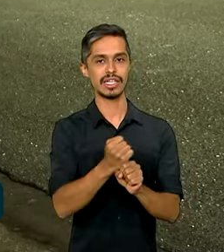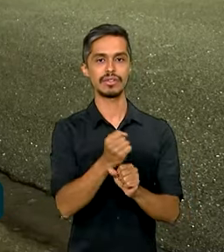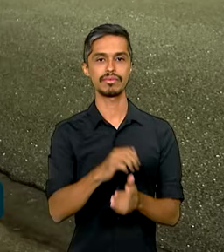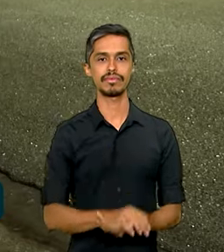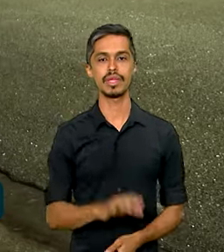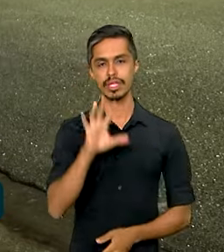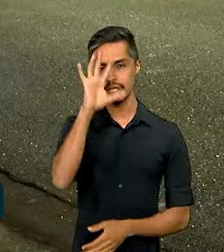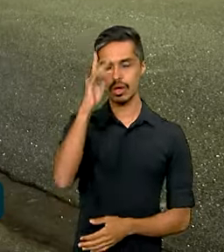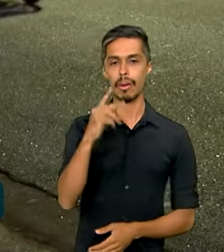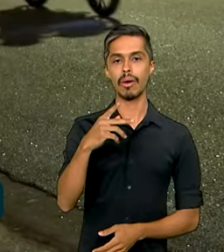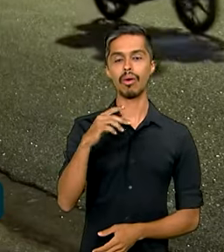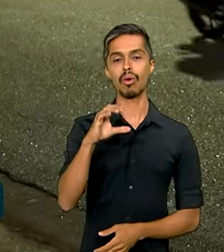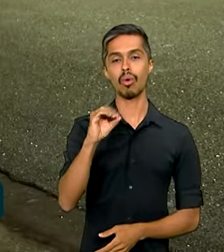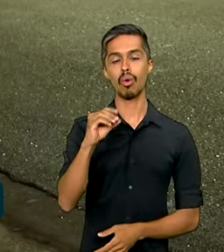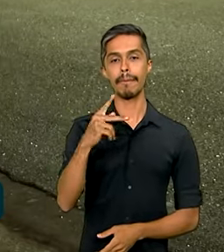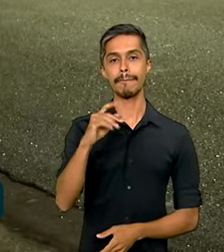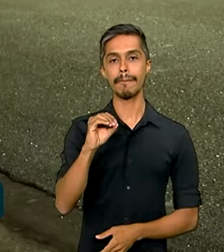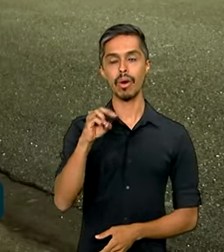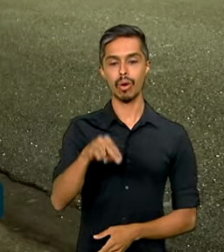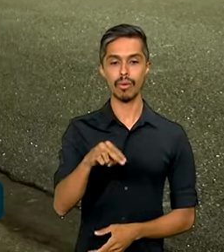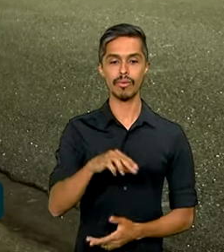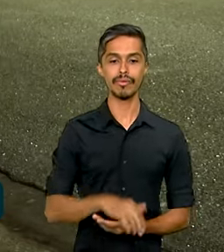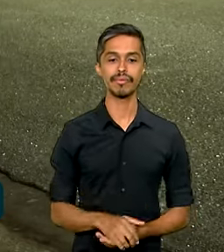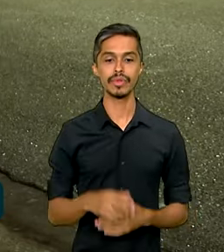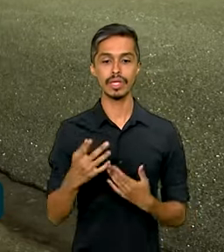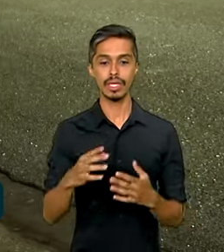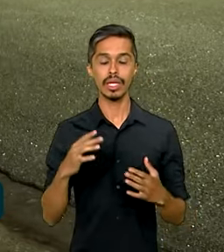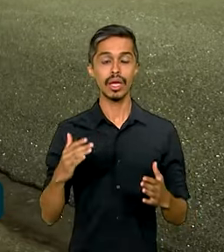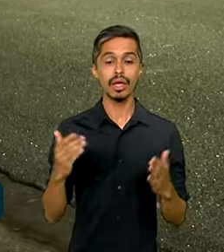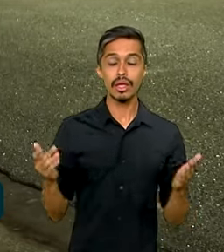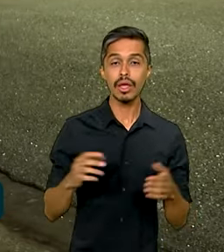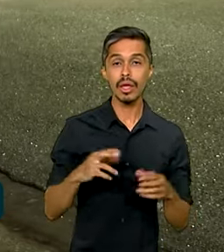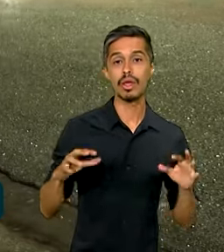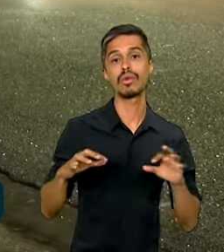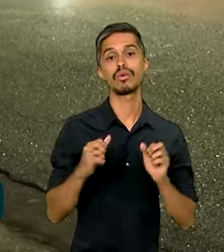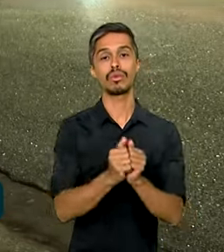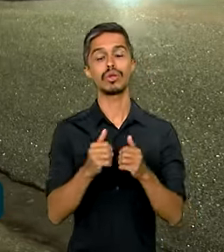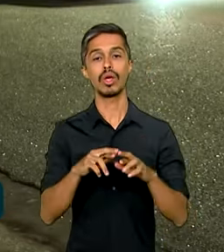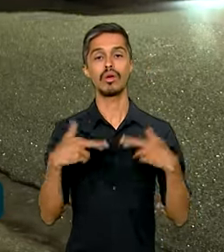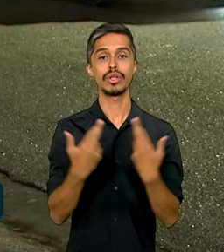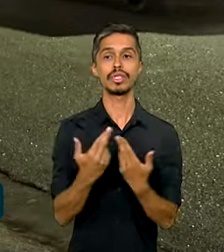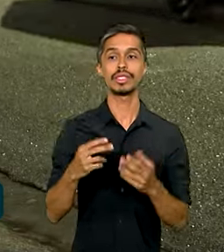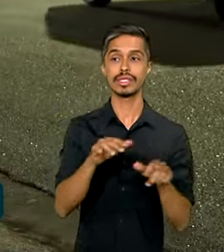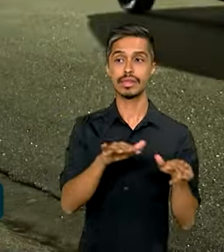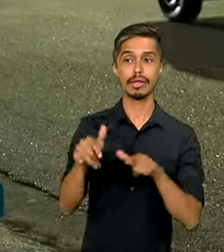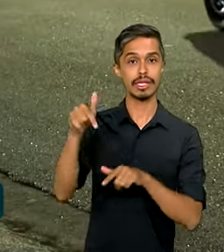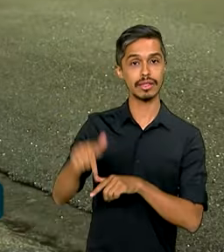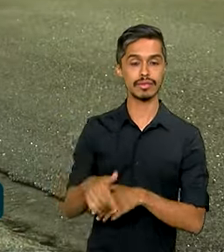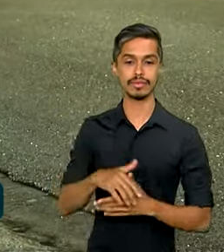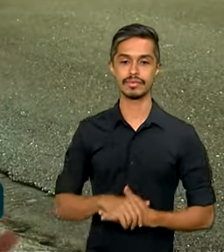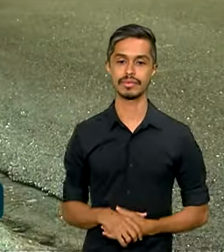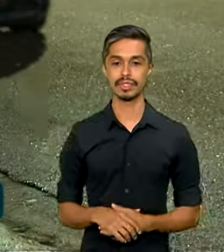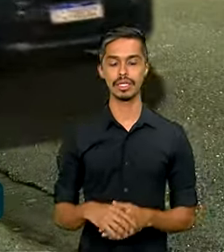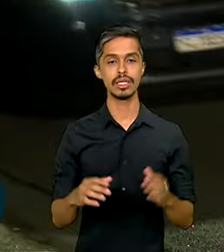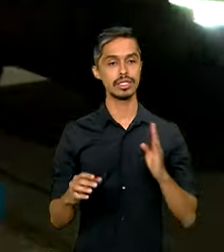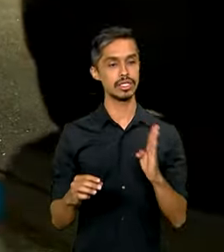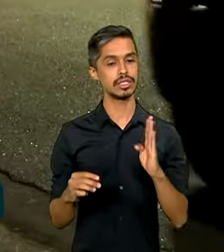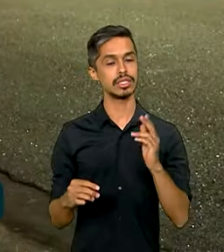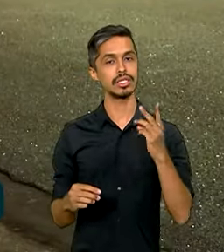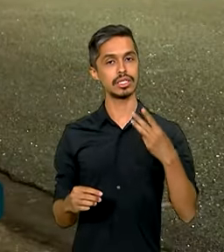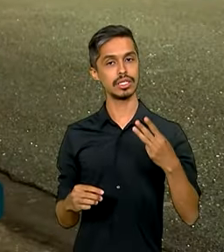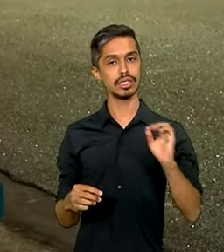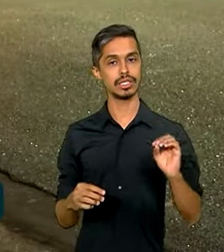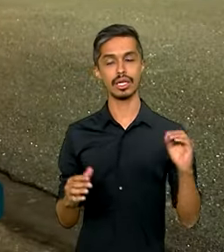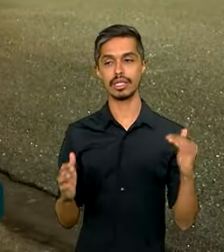é o COPOM, o Comitê de Política Monetária do Banco Central, que se une agora no final do mês, na semana que vem, entre os dias 30 e